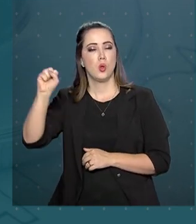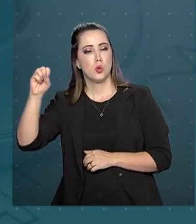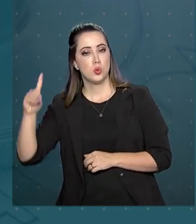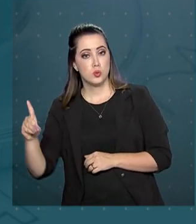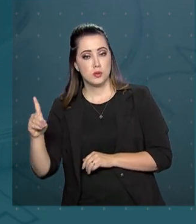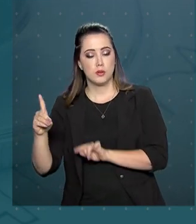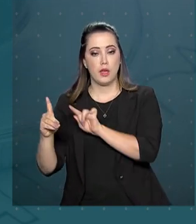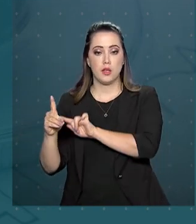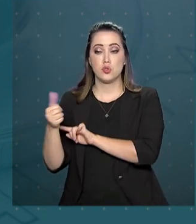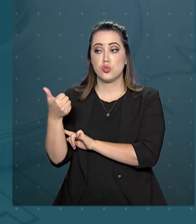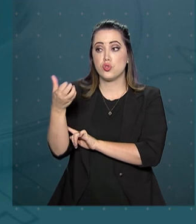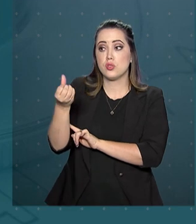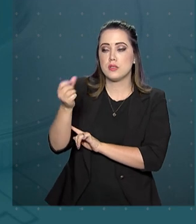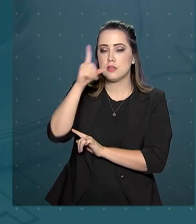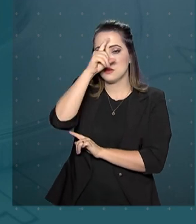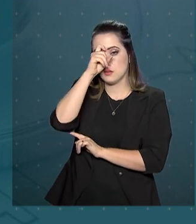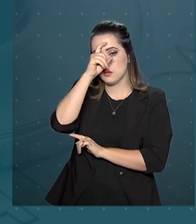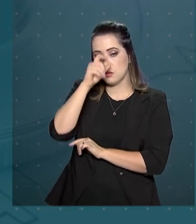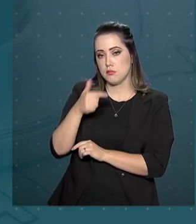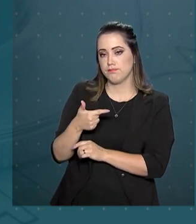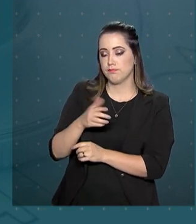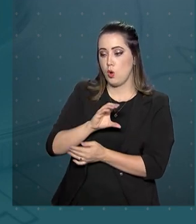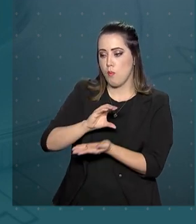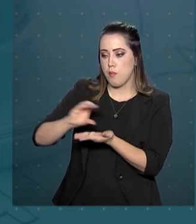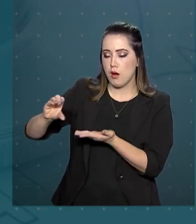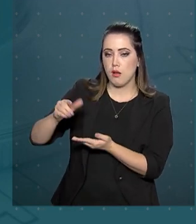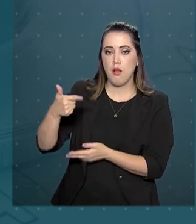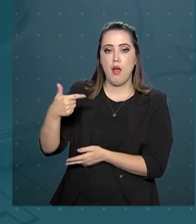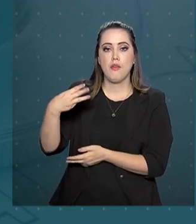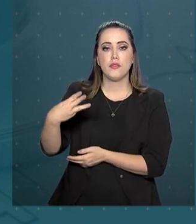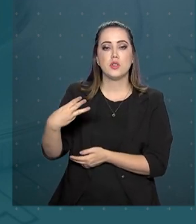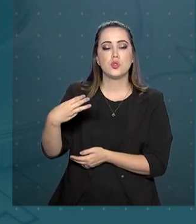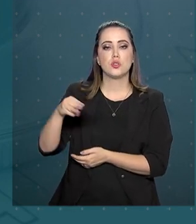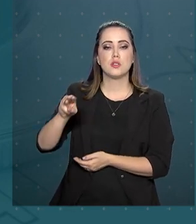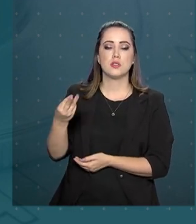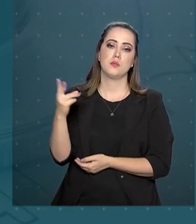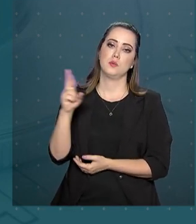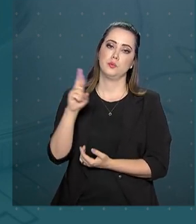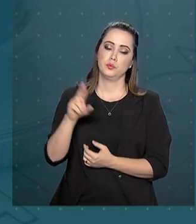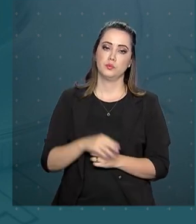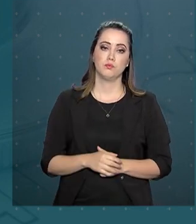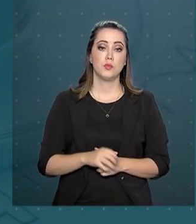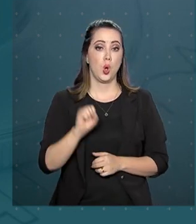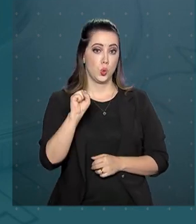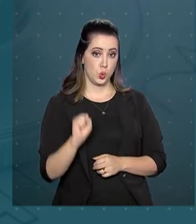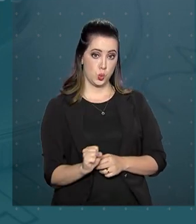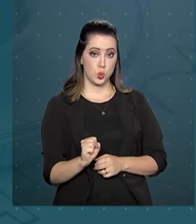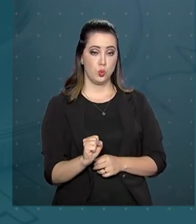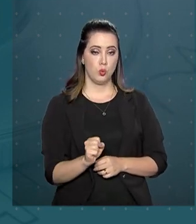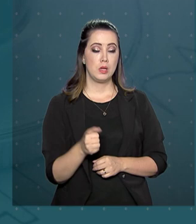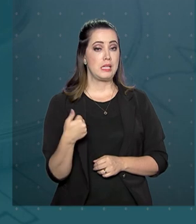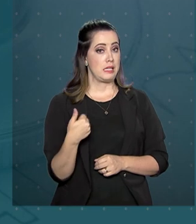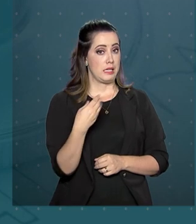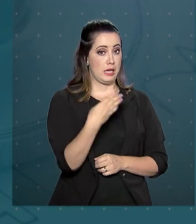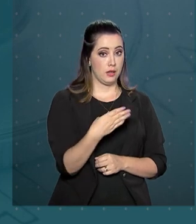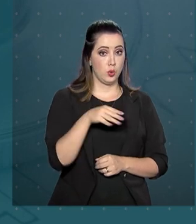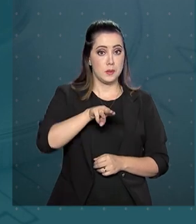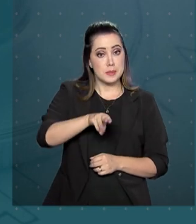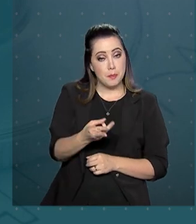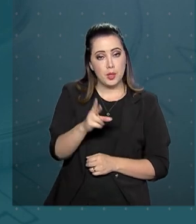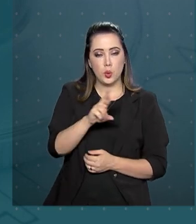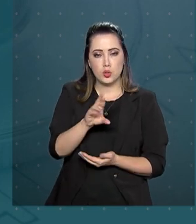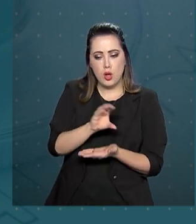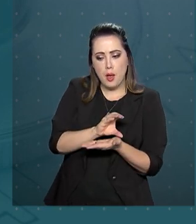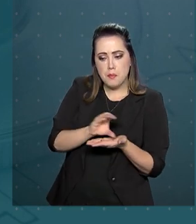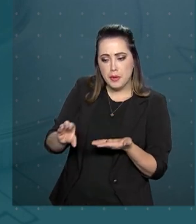serão contempladas com 23 milhões e 900 mil reais. No sul, serão 14 milhões de reais